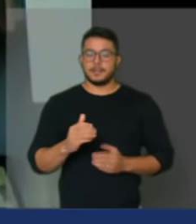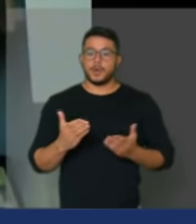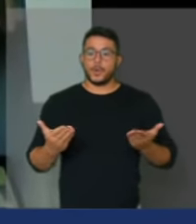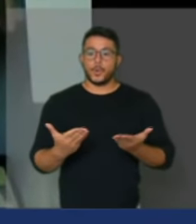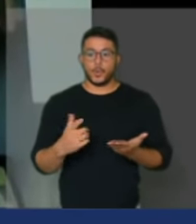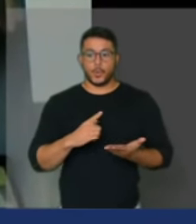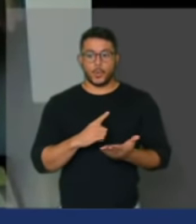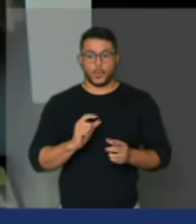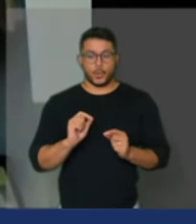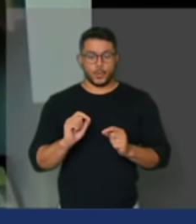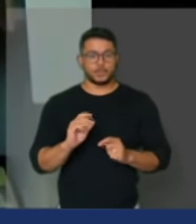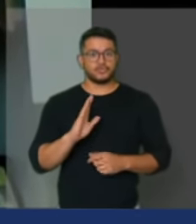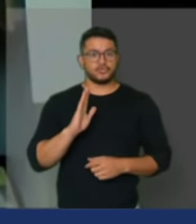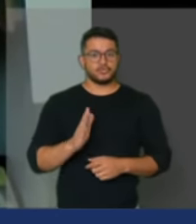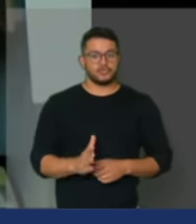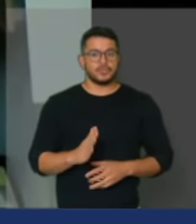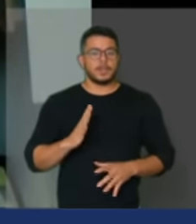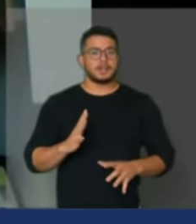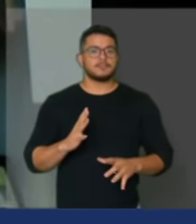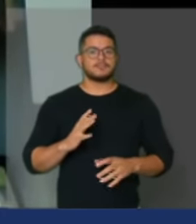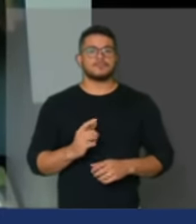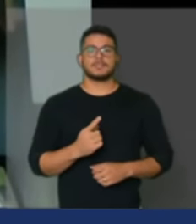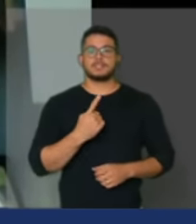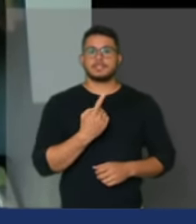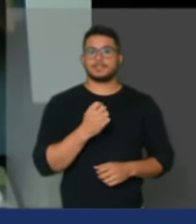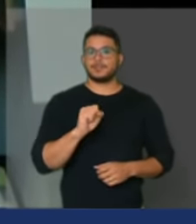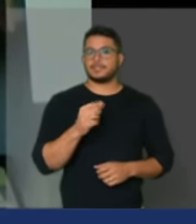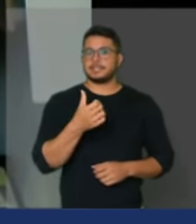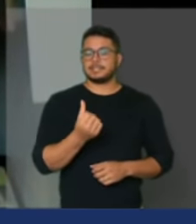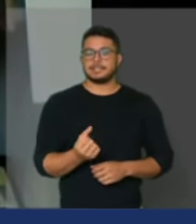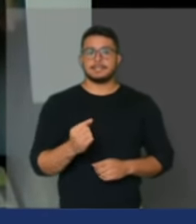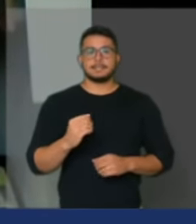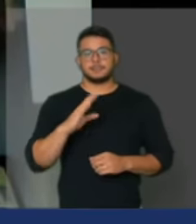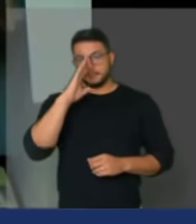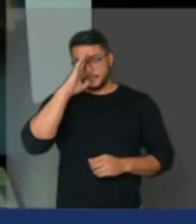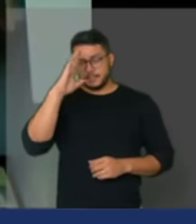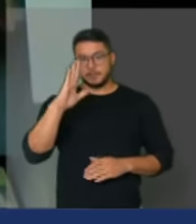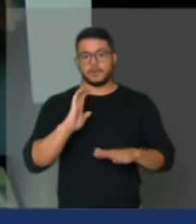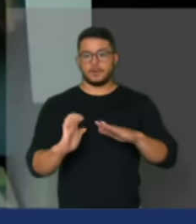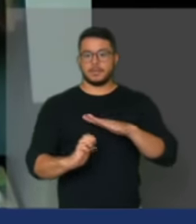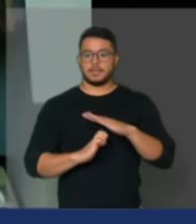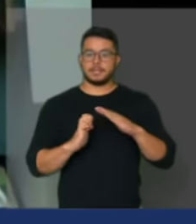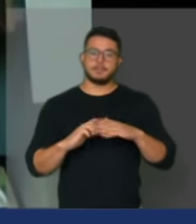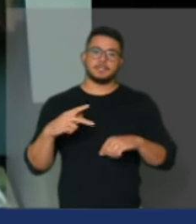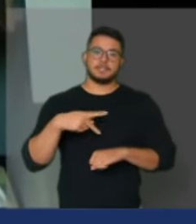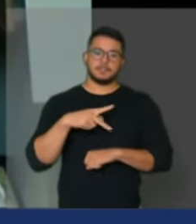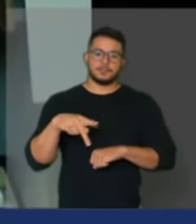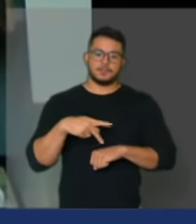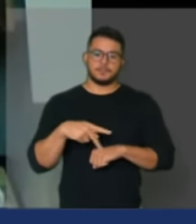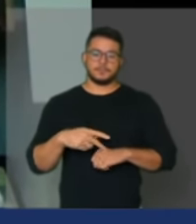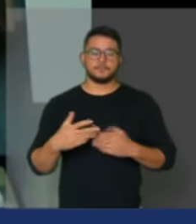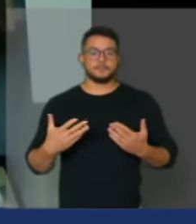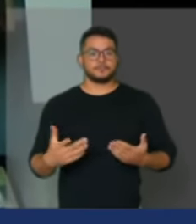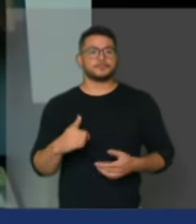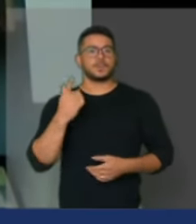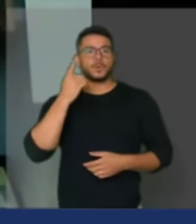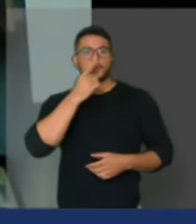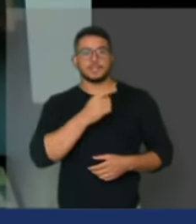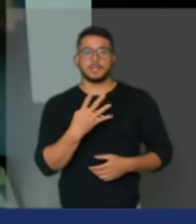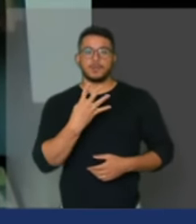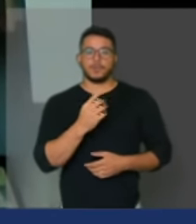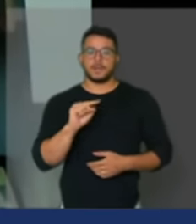186 entre as maiores empresas do país com uma receita líquida de 4.3 bilhões